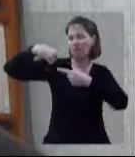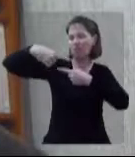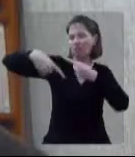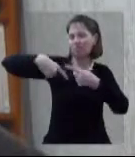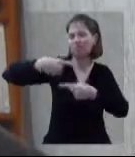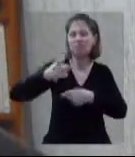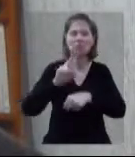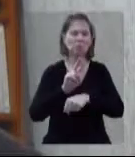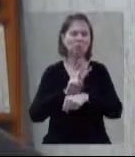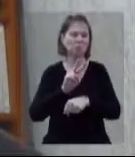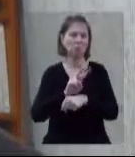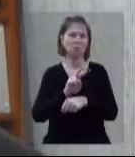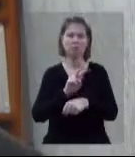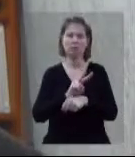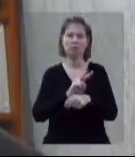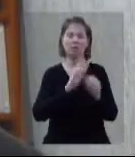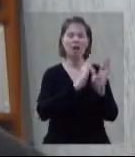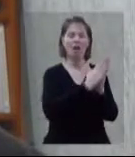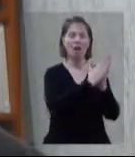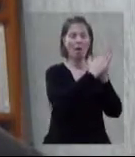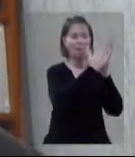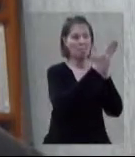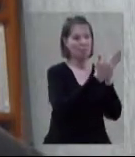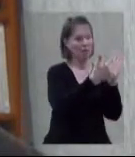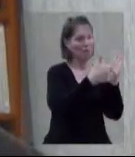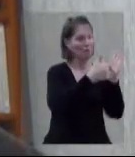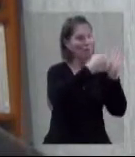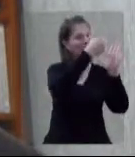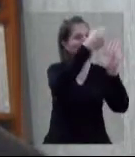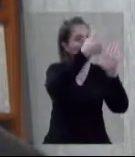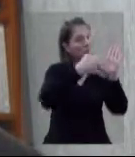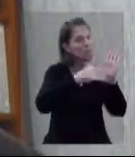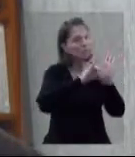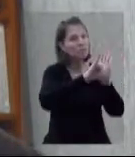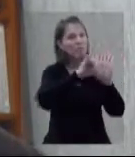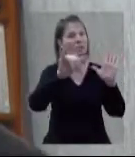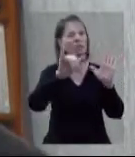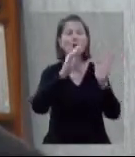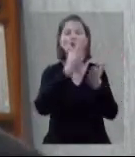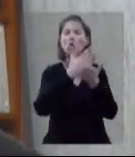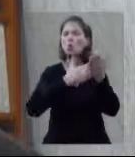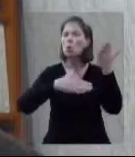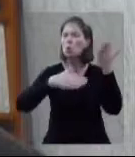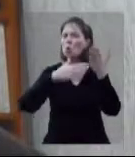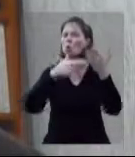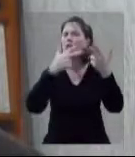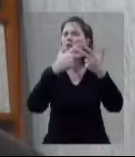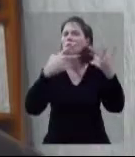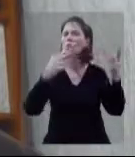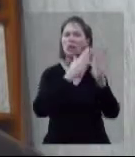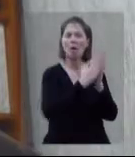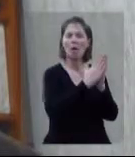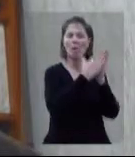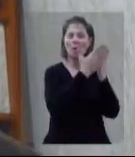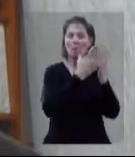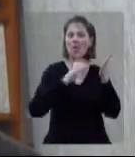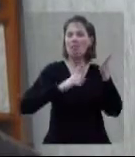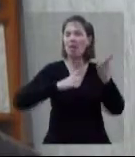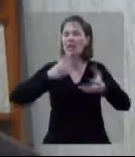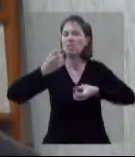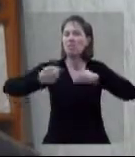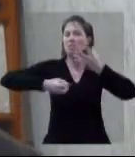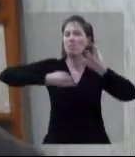antepassados. A própria Bíblia, no entanto, se defende. Toda escritura sagrada é